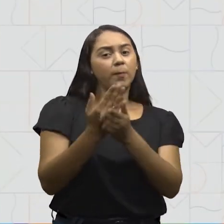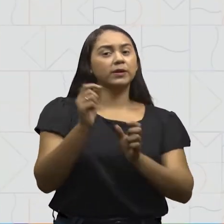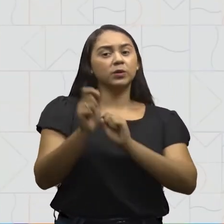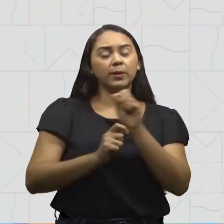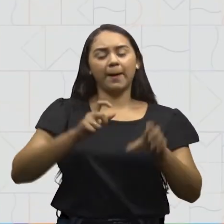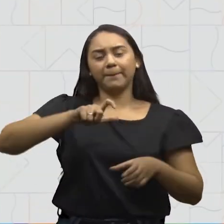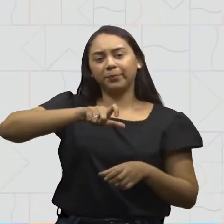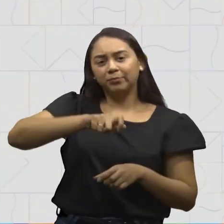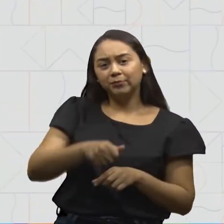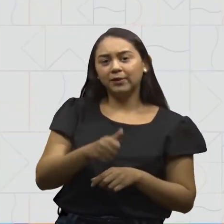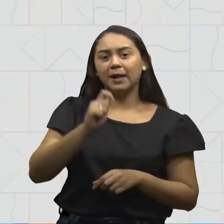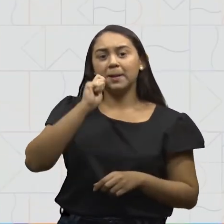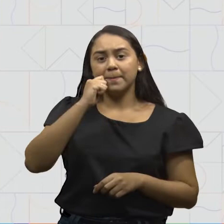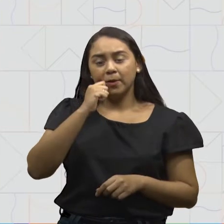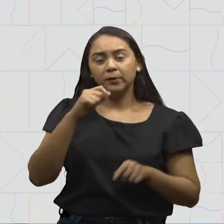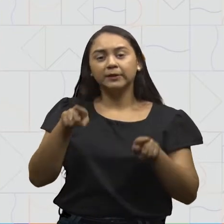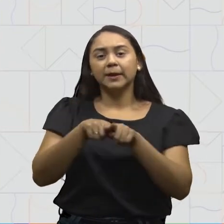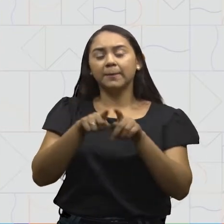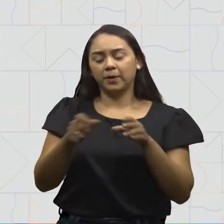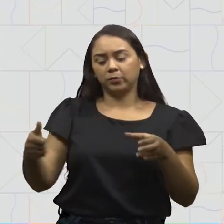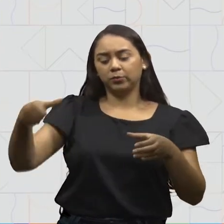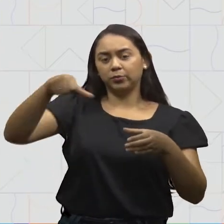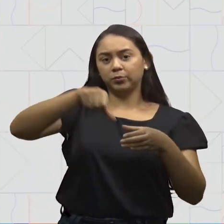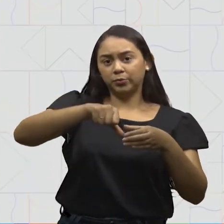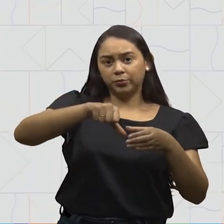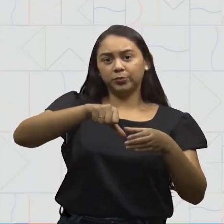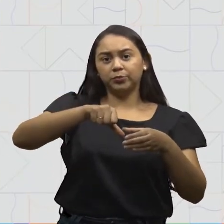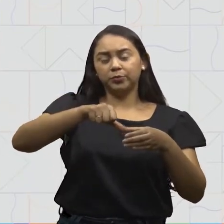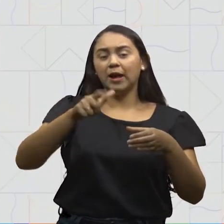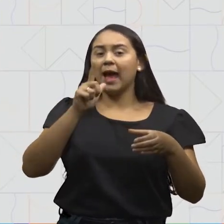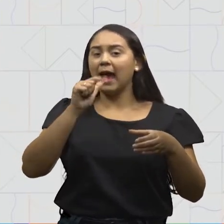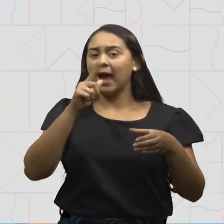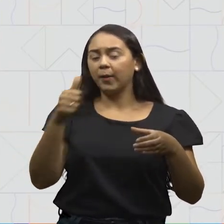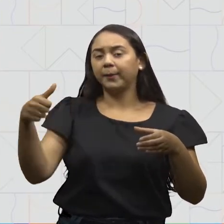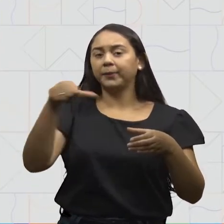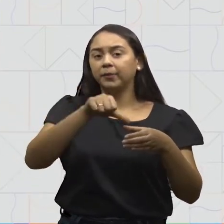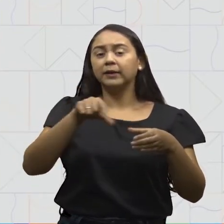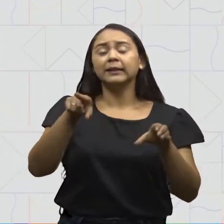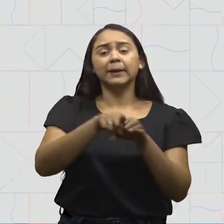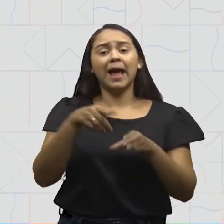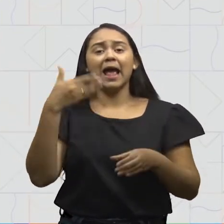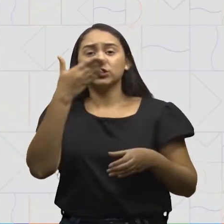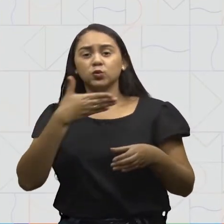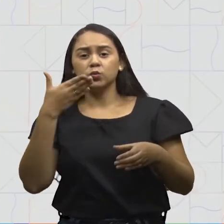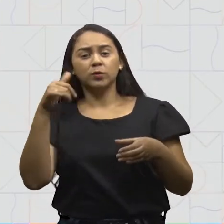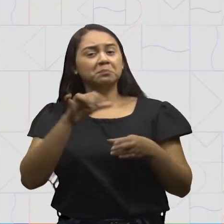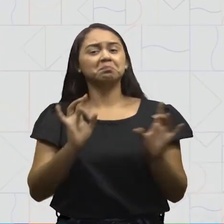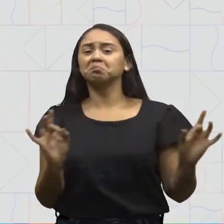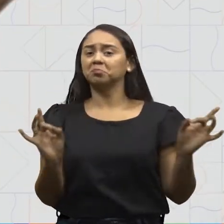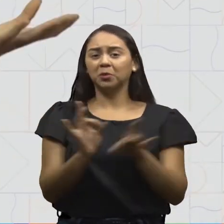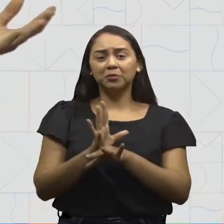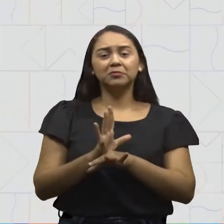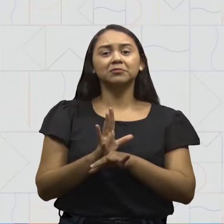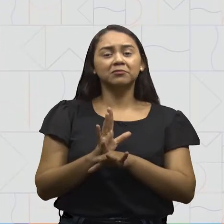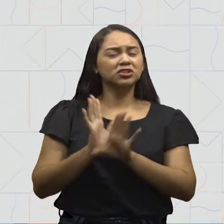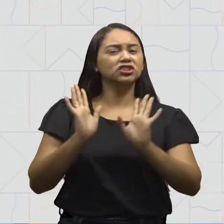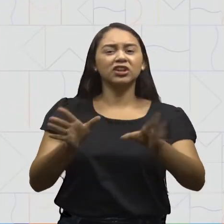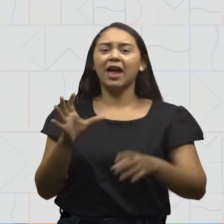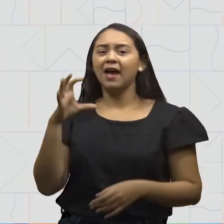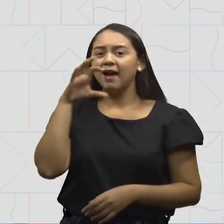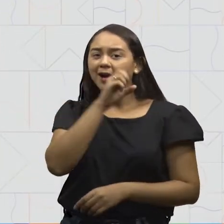só espremer os limões e colocar em uma jarra. Acrescentar a água e o açúcar, pronto!